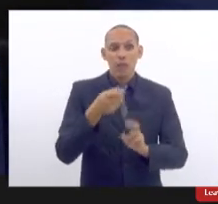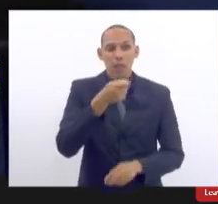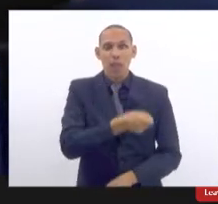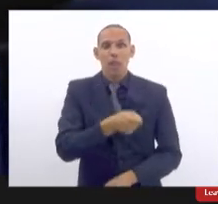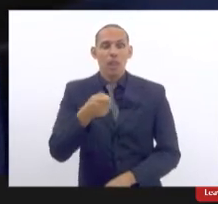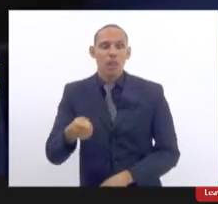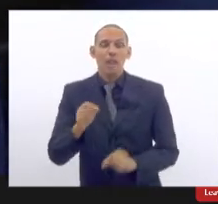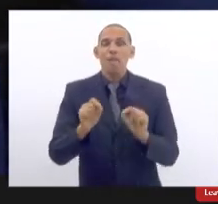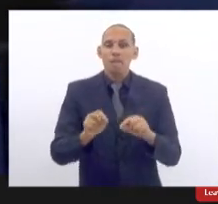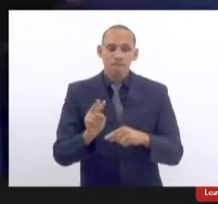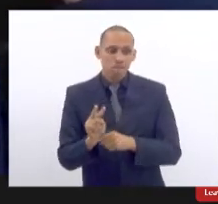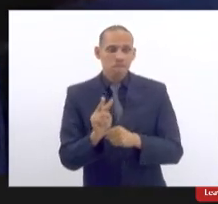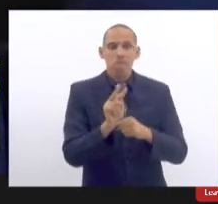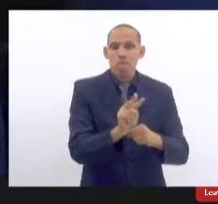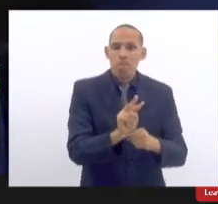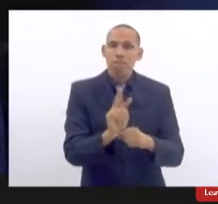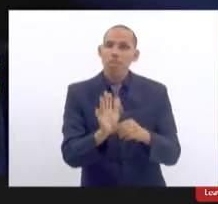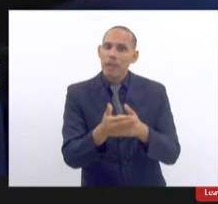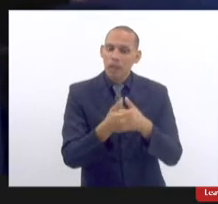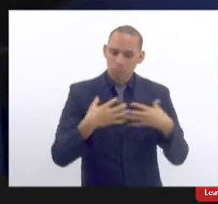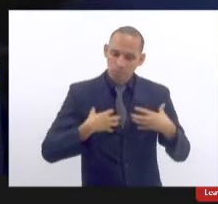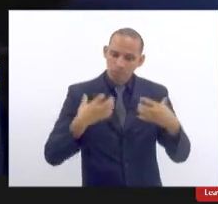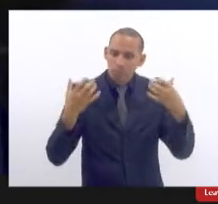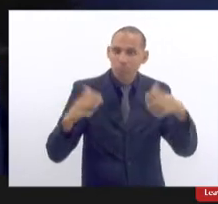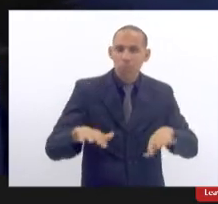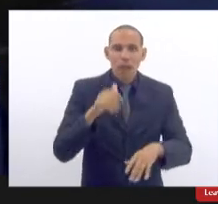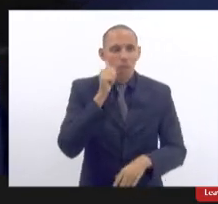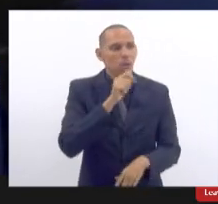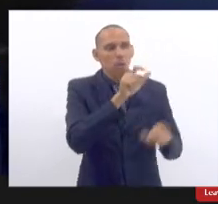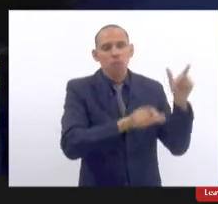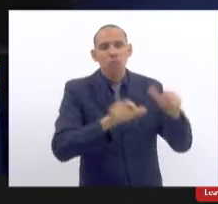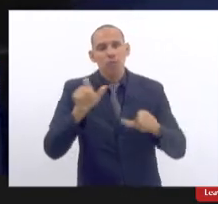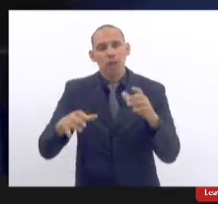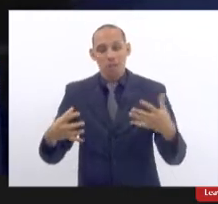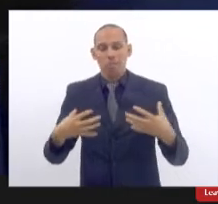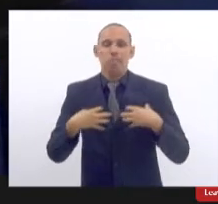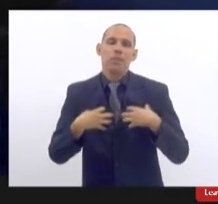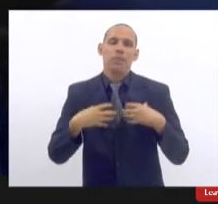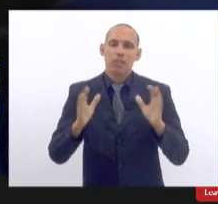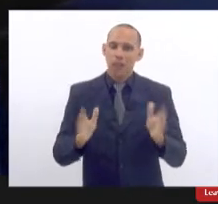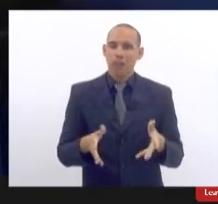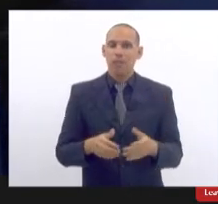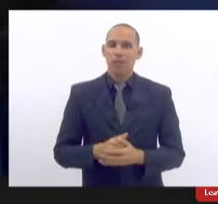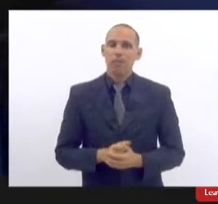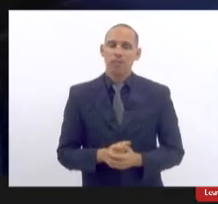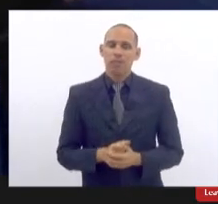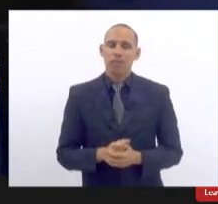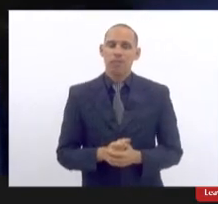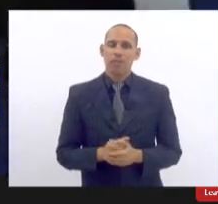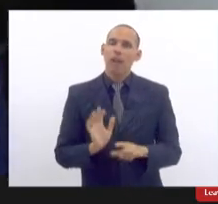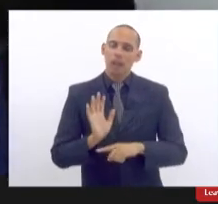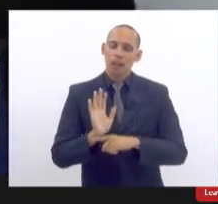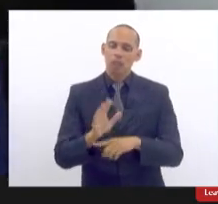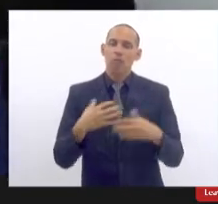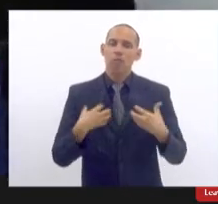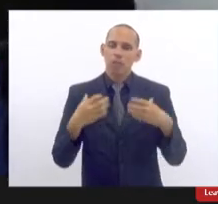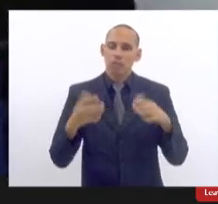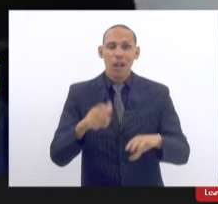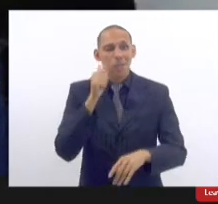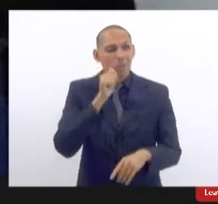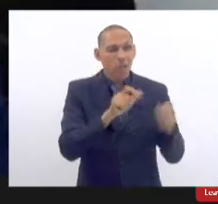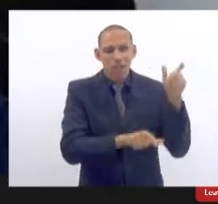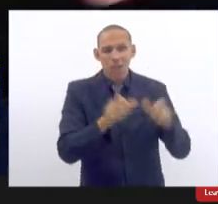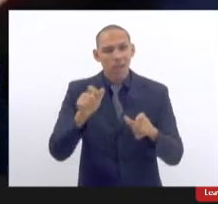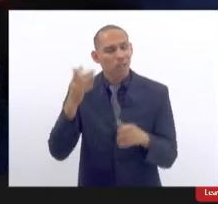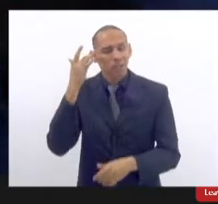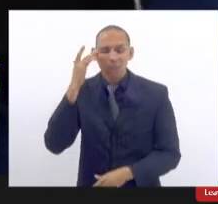dar cobertura ao esplante pra essas pacientes que tinham essa prótese então muitas mulheres não sabiam